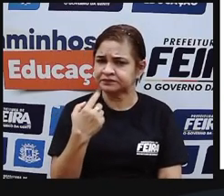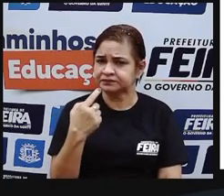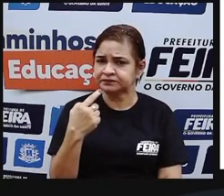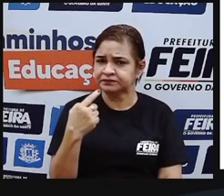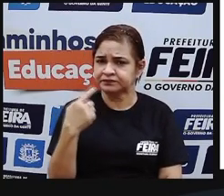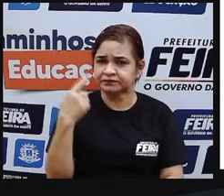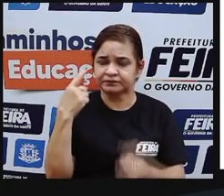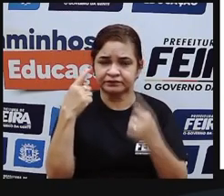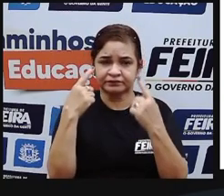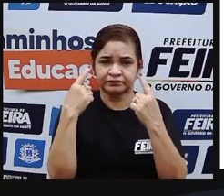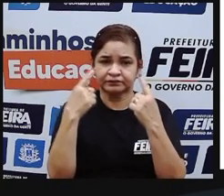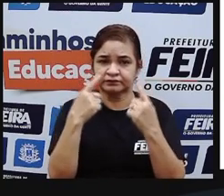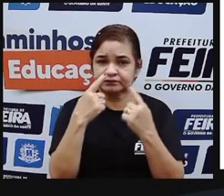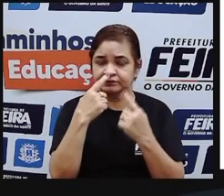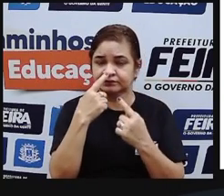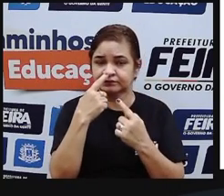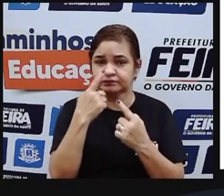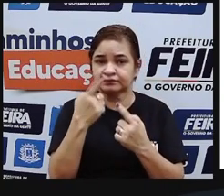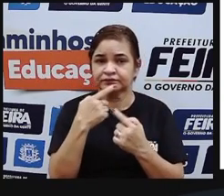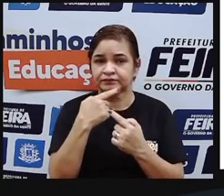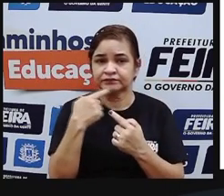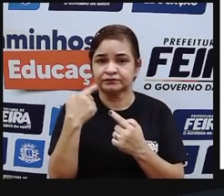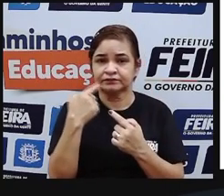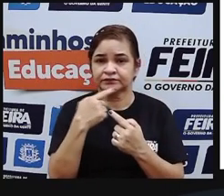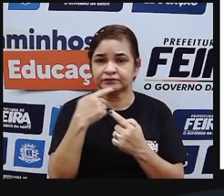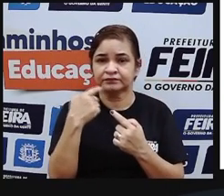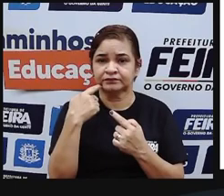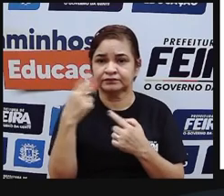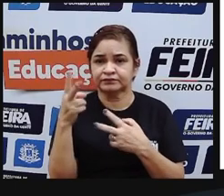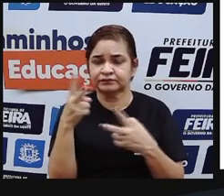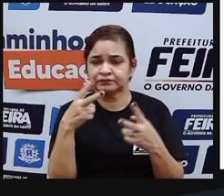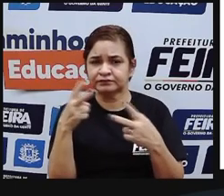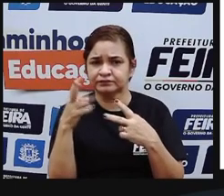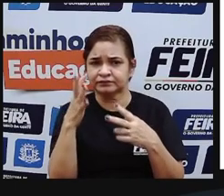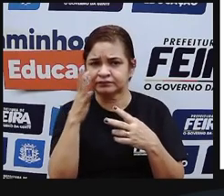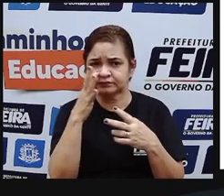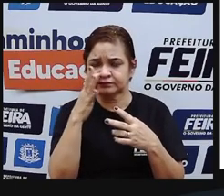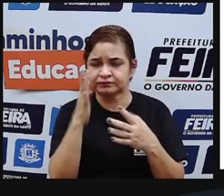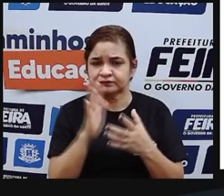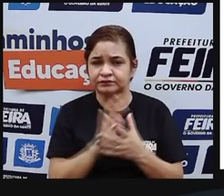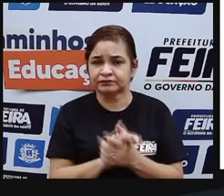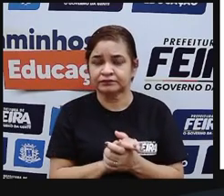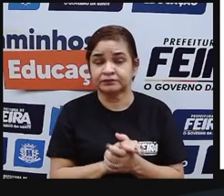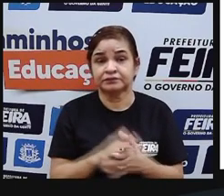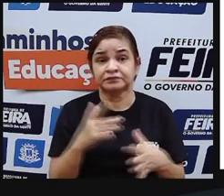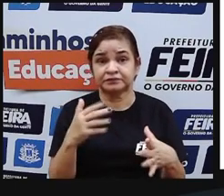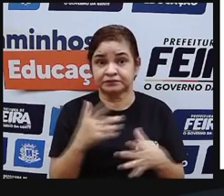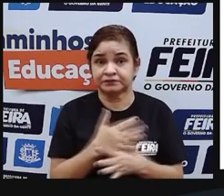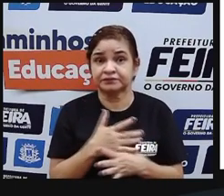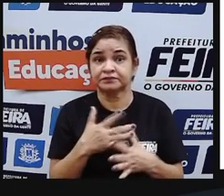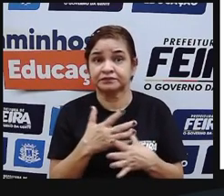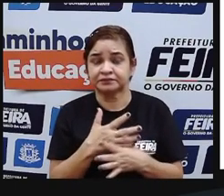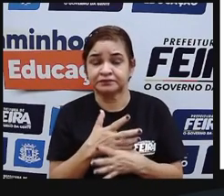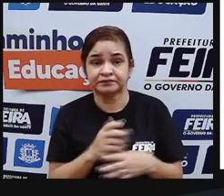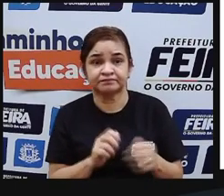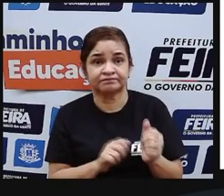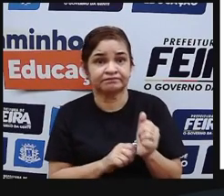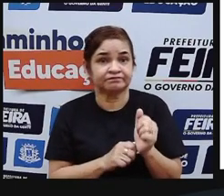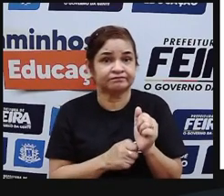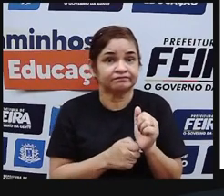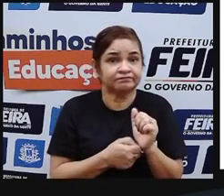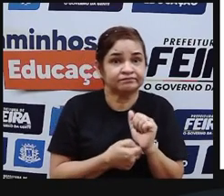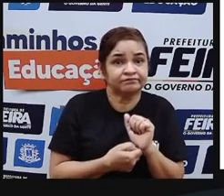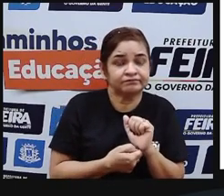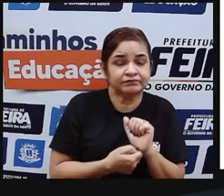olhos o nariz e a boca então por isso Machu Picchu é uma cidade cercada de mistérios